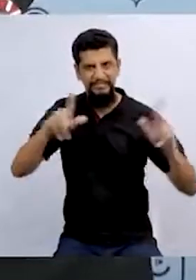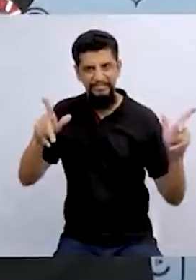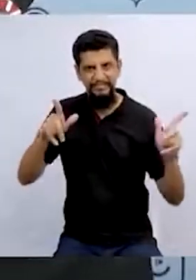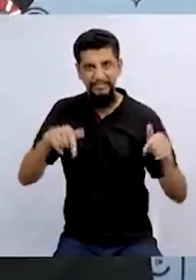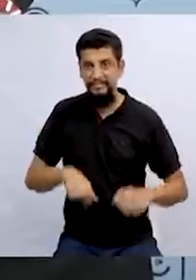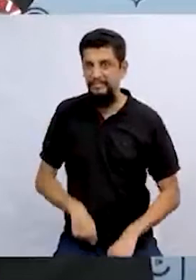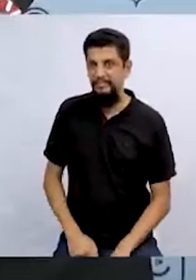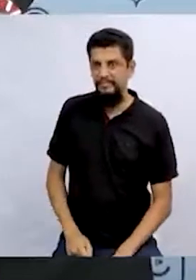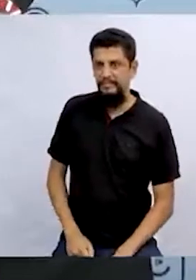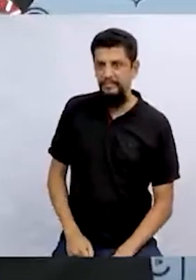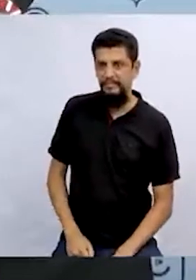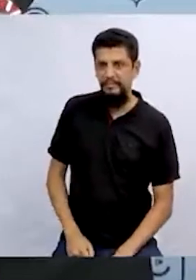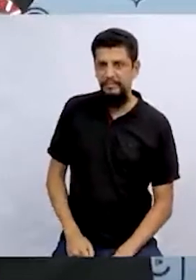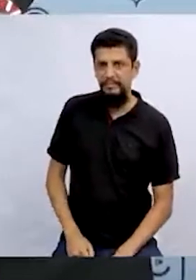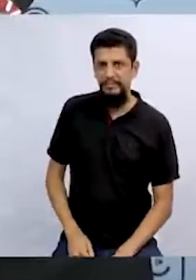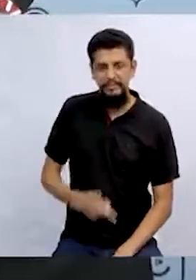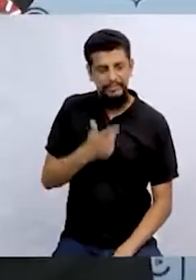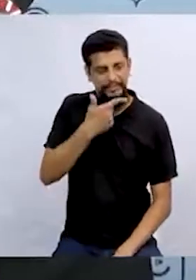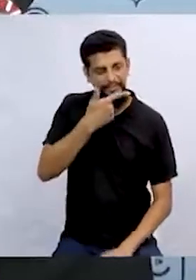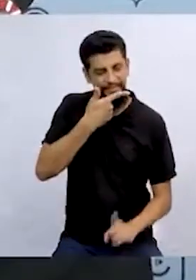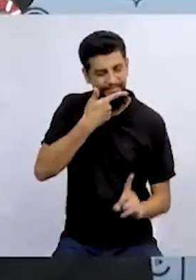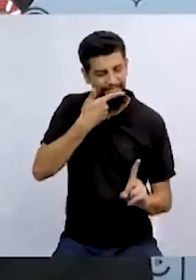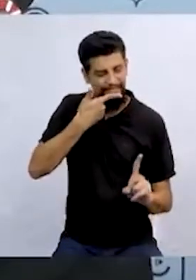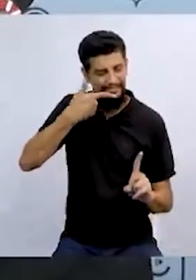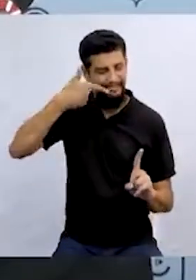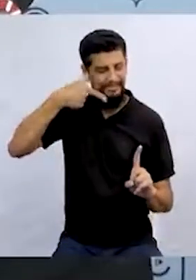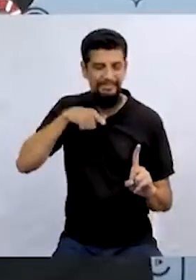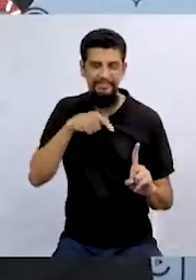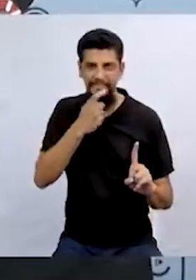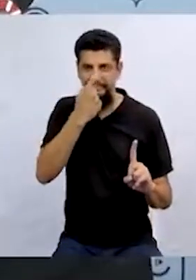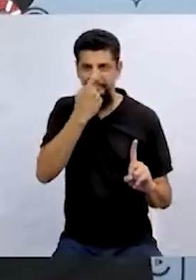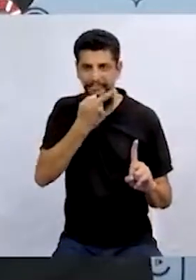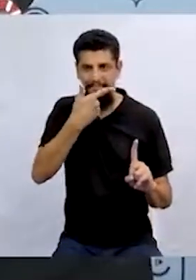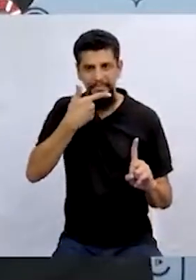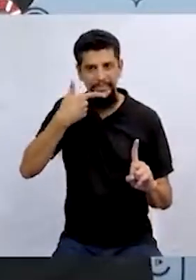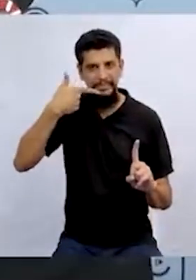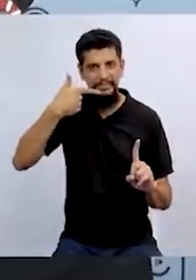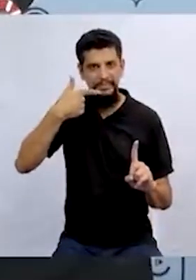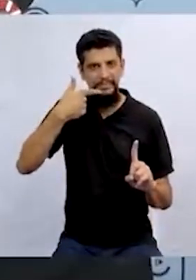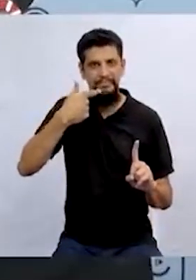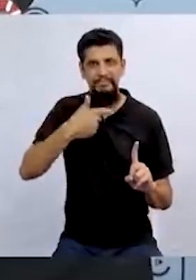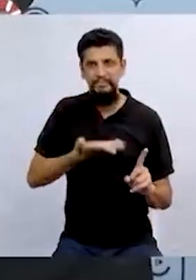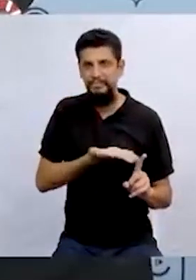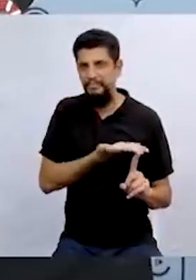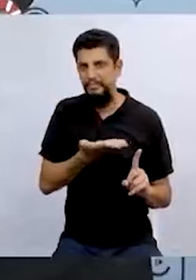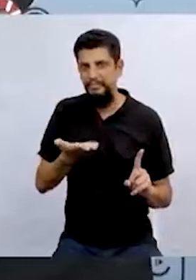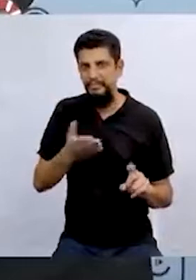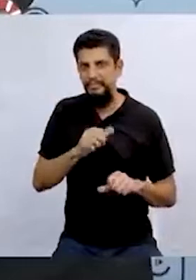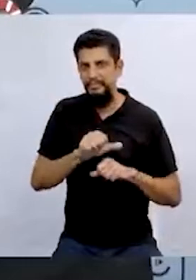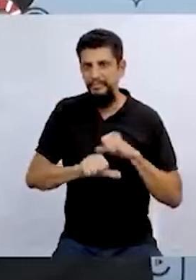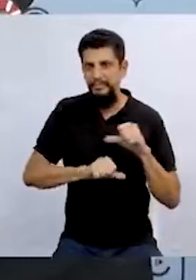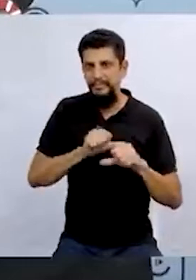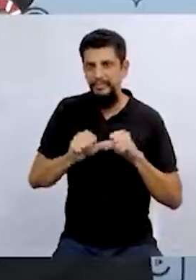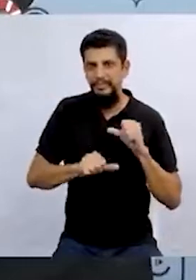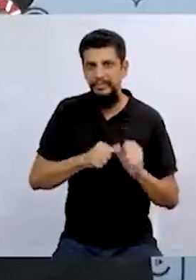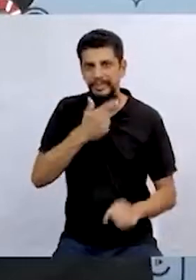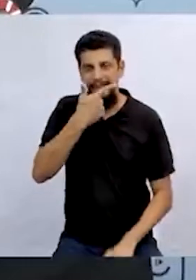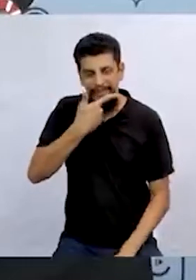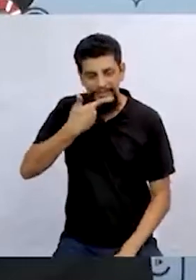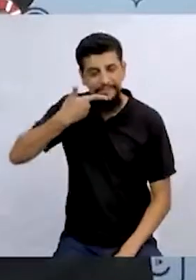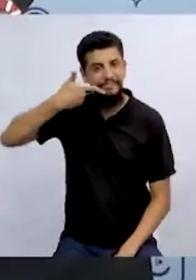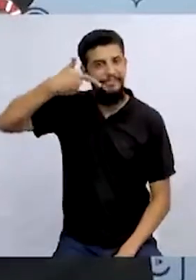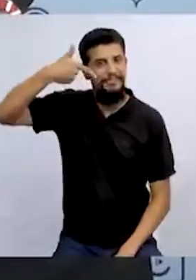E soltou um sorrisinho frouxo, que se transformou num sorriso, que se transformou num